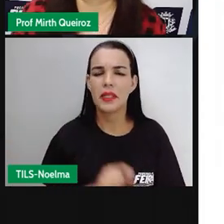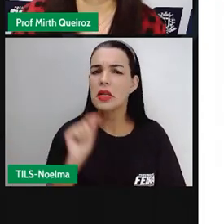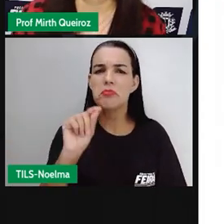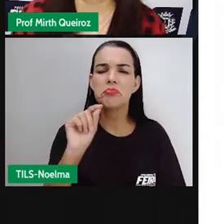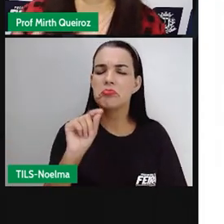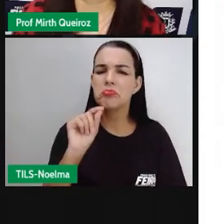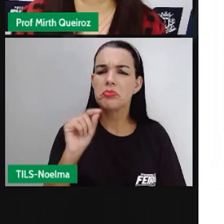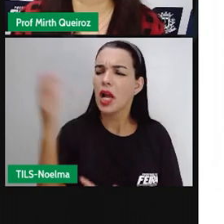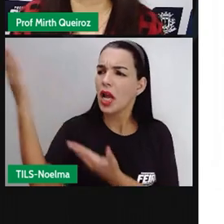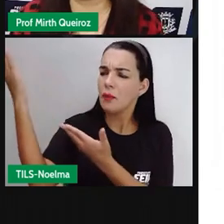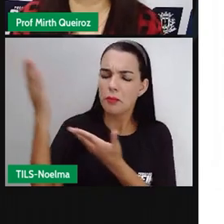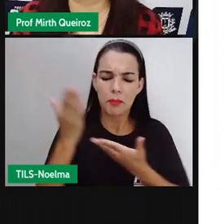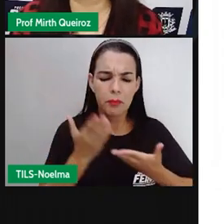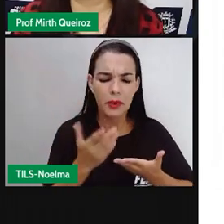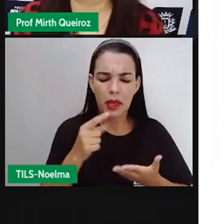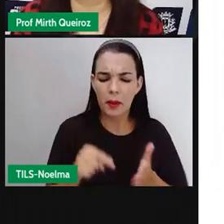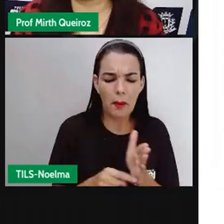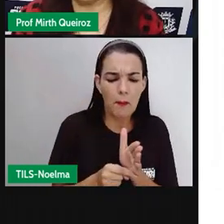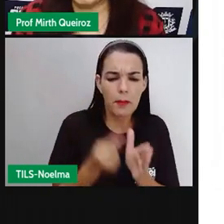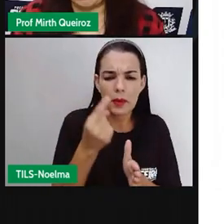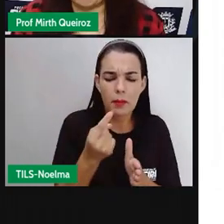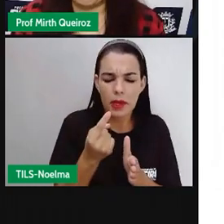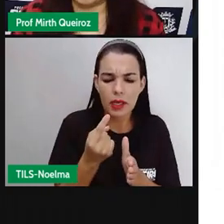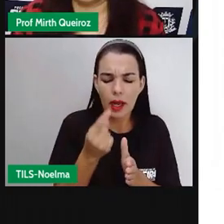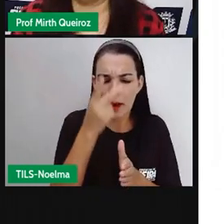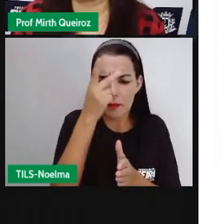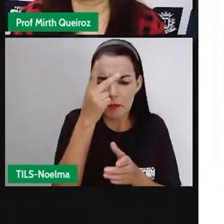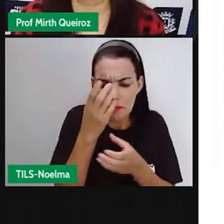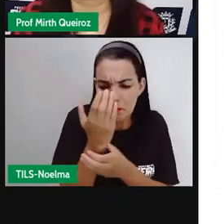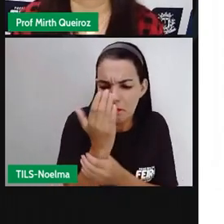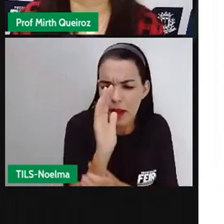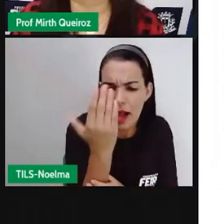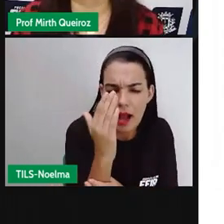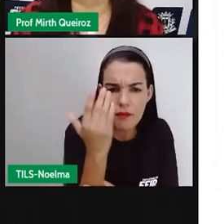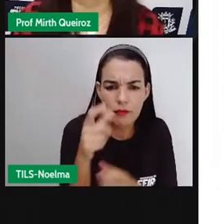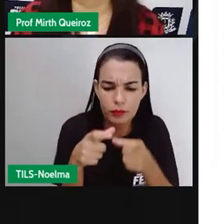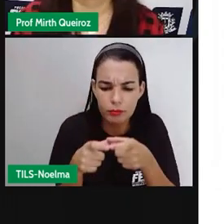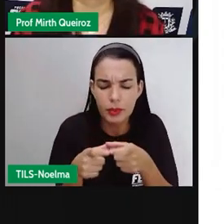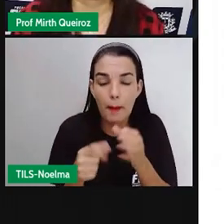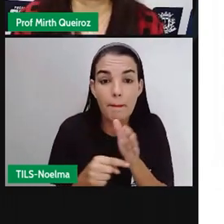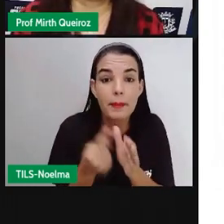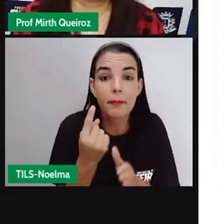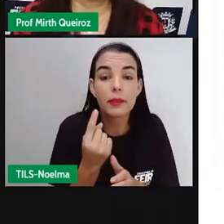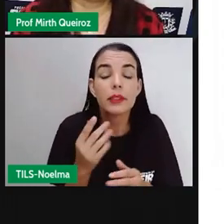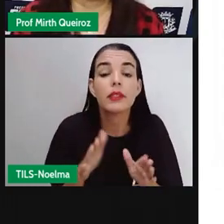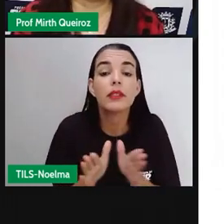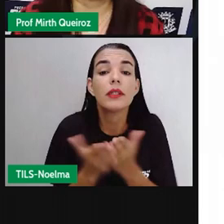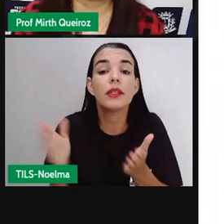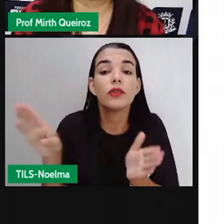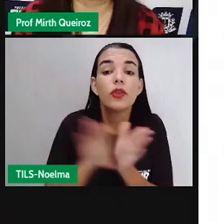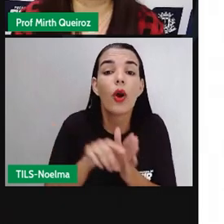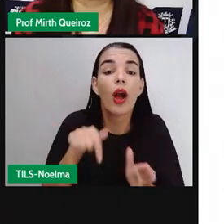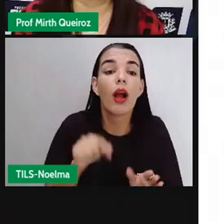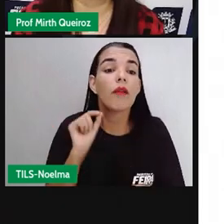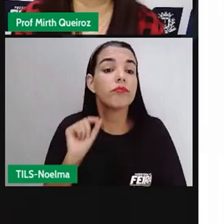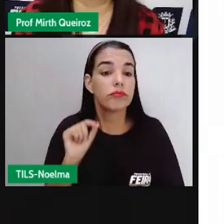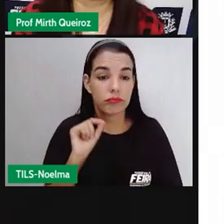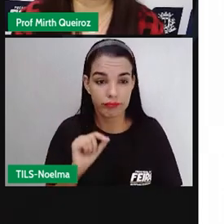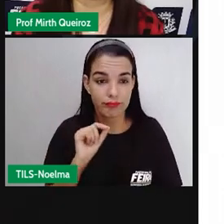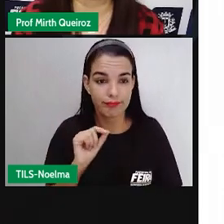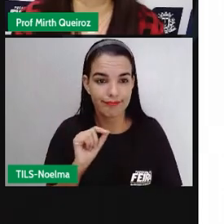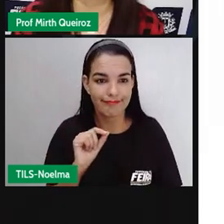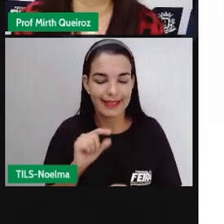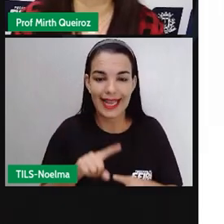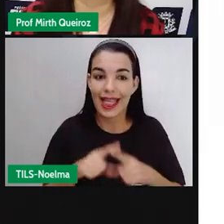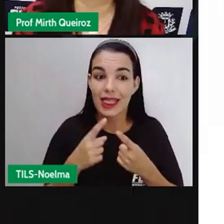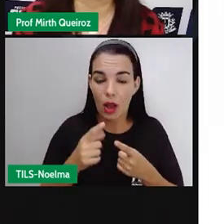E quem trouxe a primeira muda de café para o Brasil? No território brasileiro, as primeiras mudas de